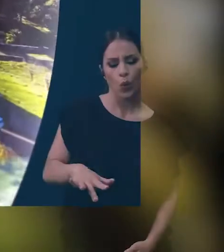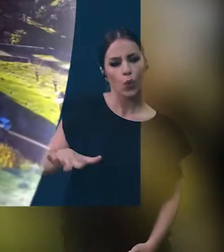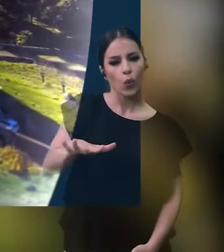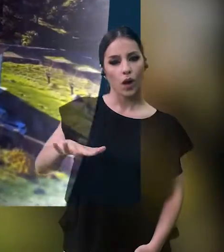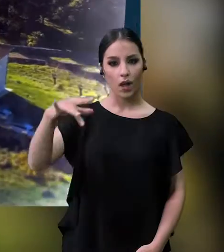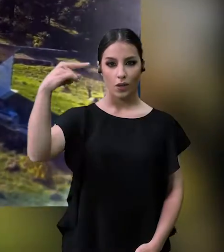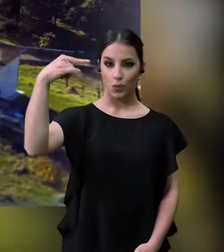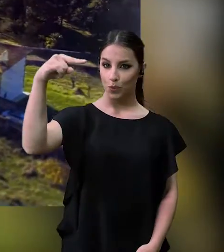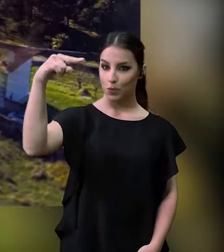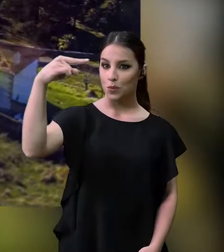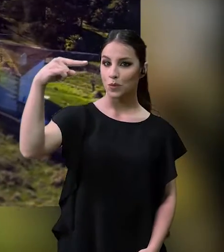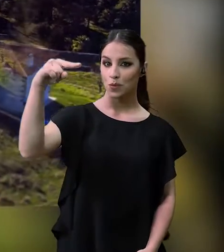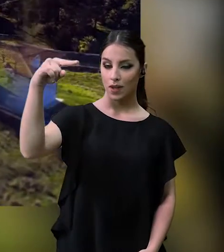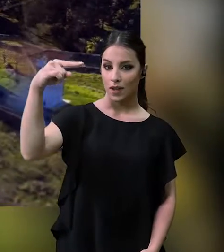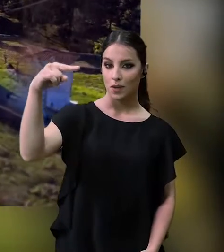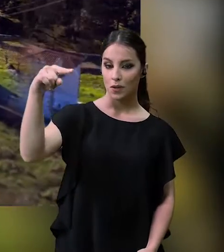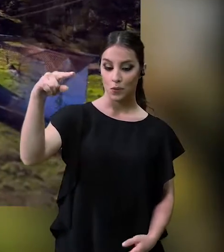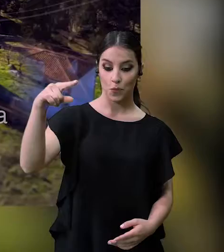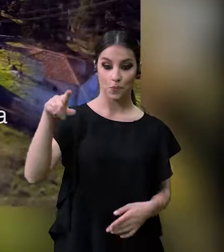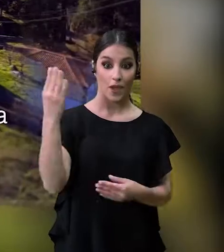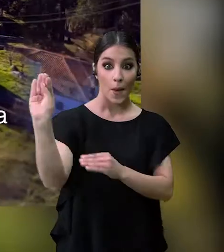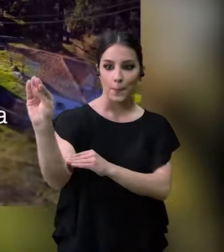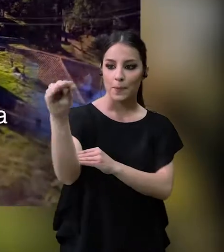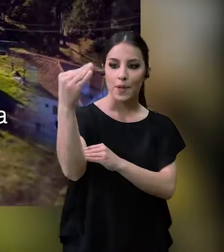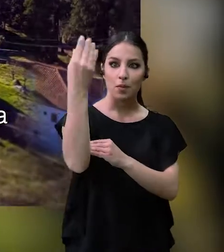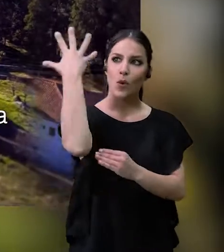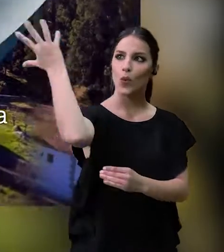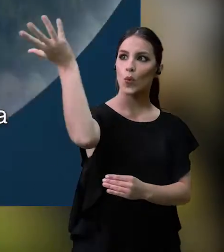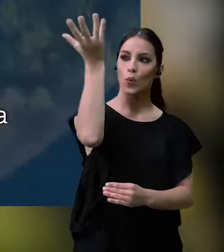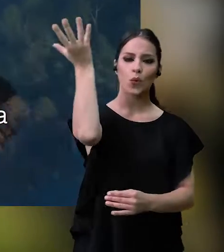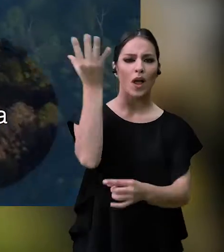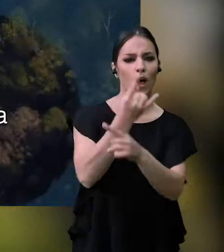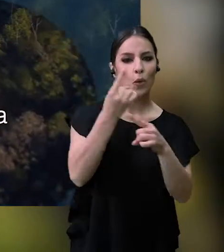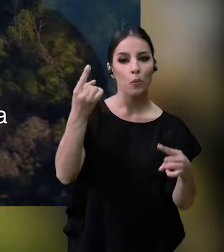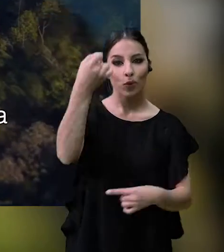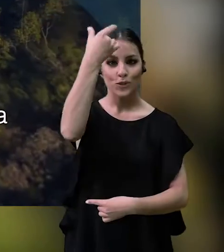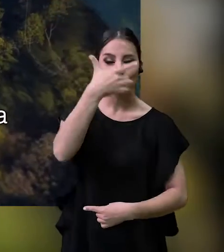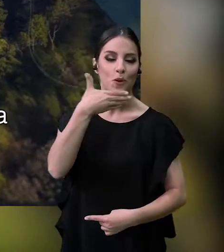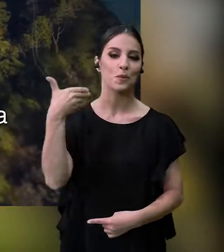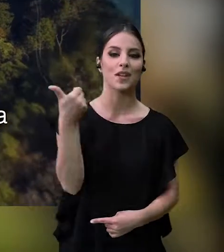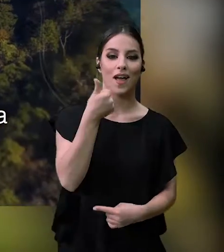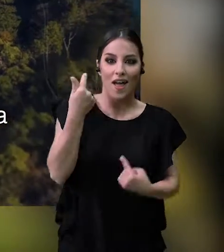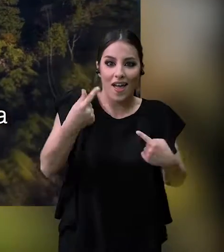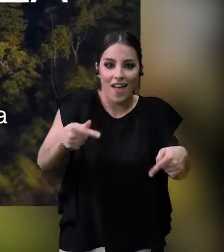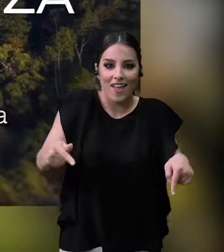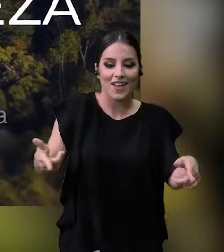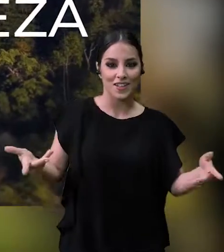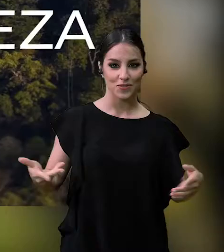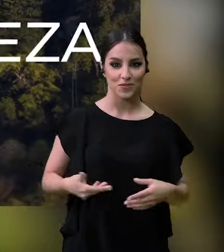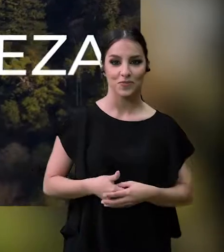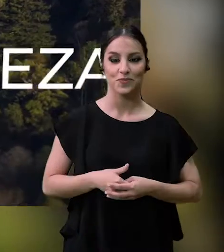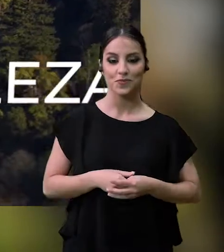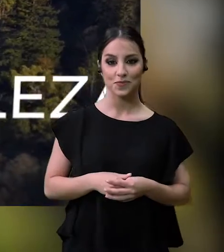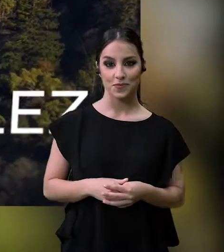Espaços únicos Pelo seu património cultural, pela sua história, pela beleza que contém